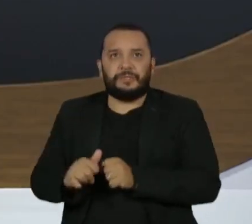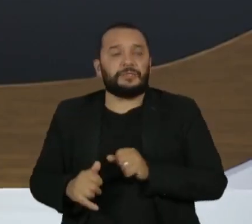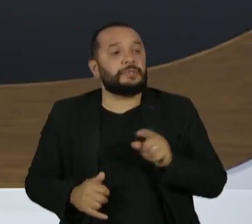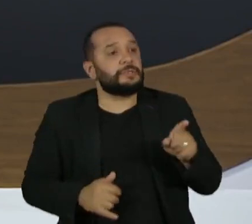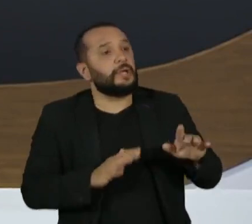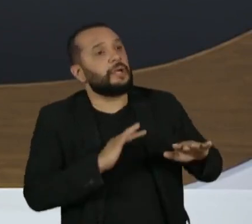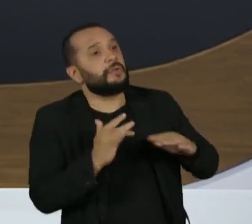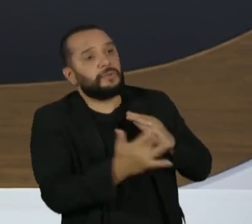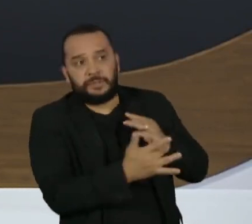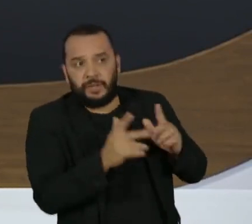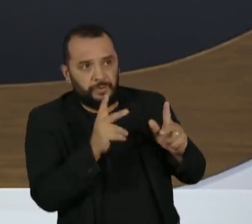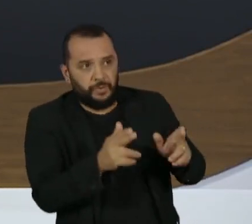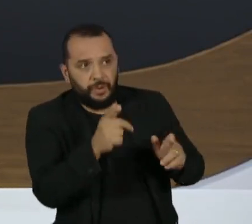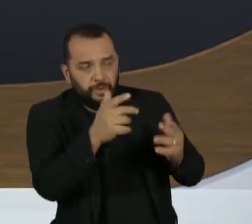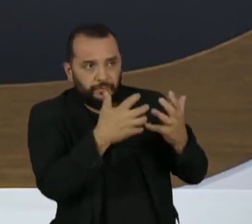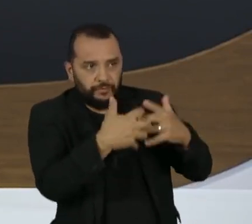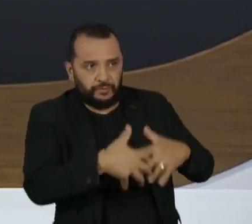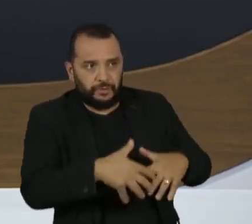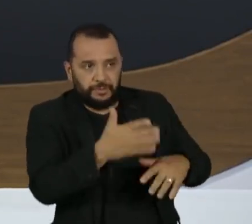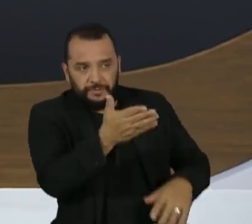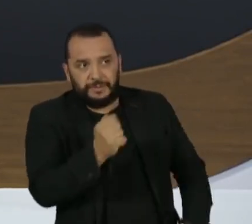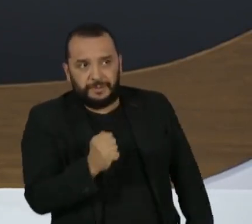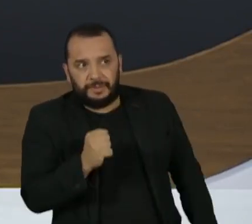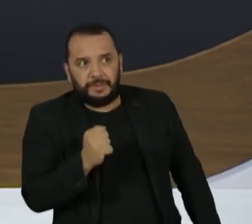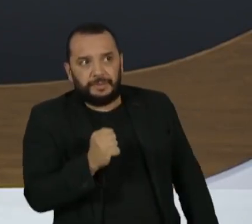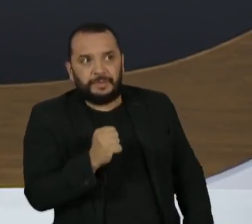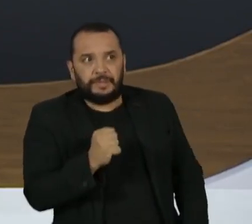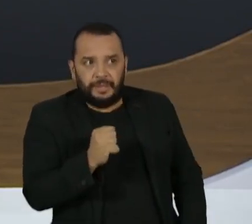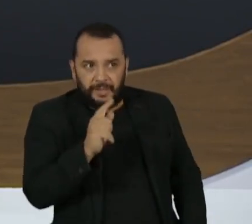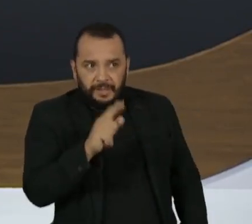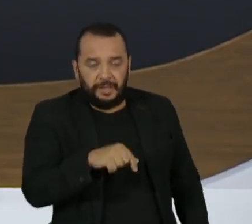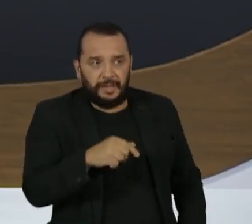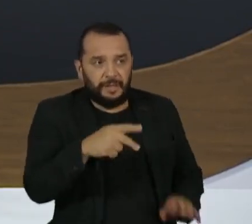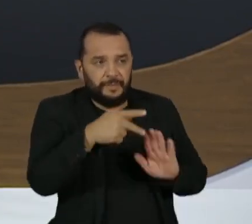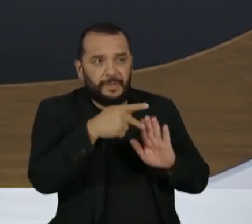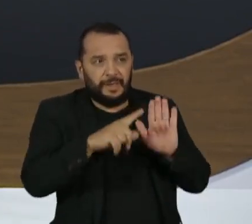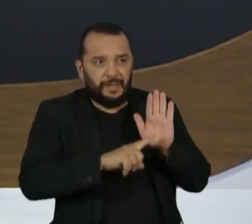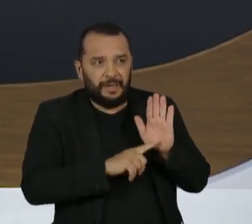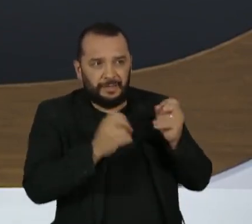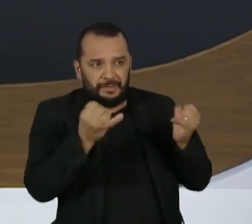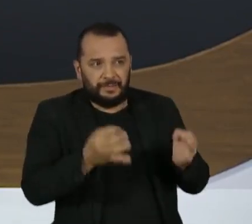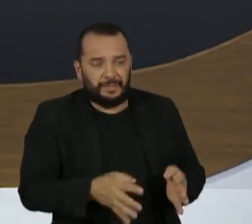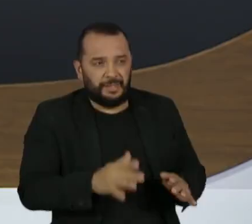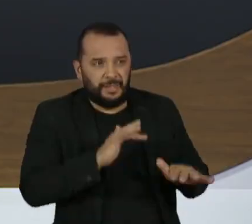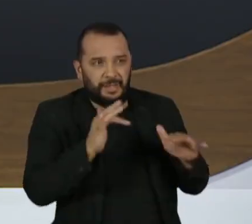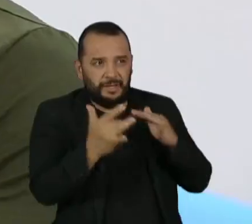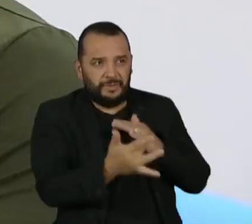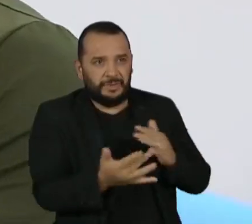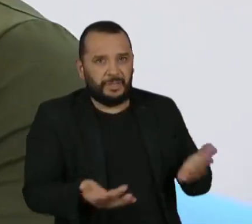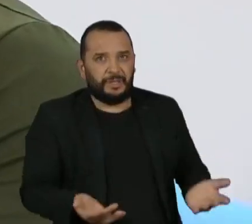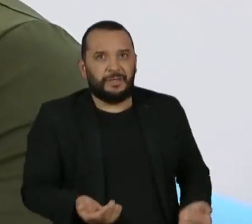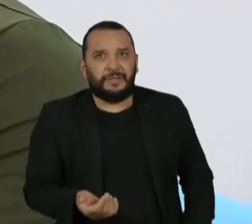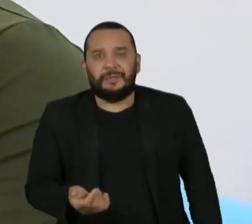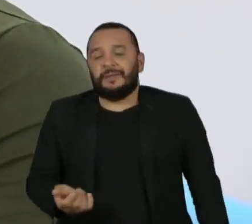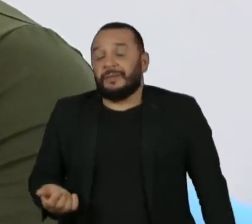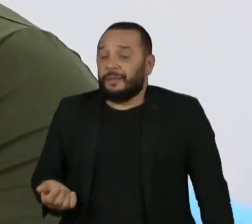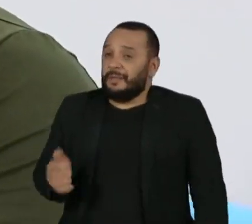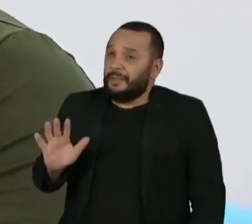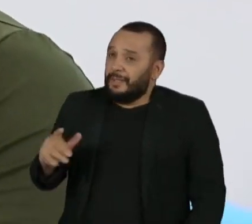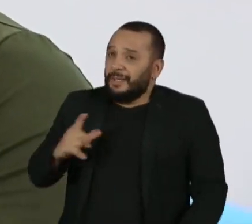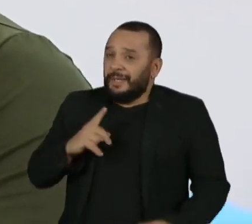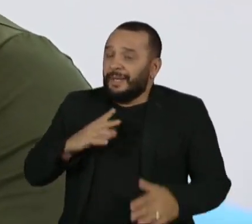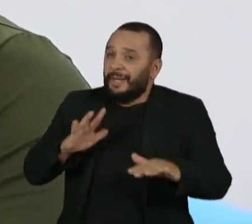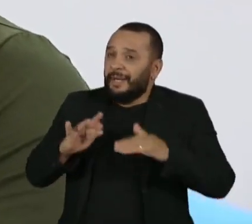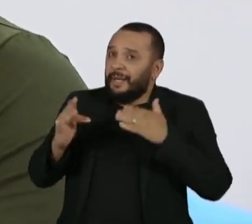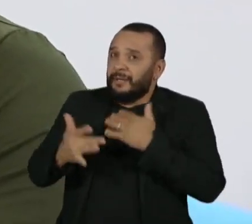sociais, a mesma coisa? Porque eu acho que a pergunta dele também vai muito ao outro do PL, que fala muito de redes sociais. No caso de redes